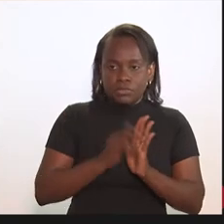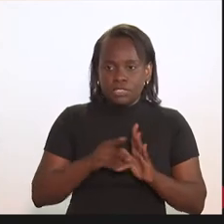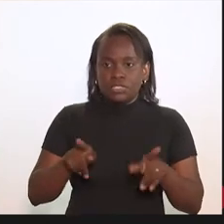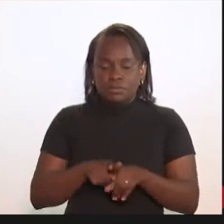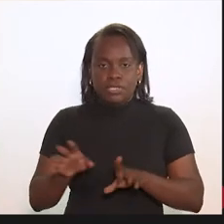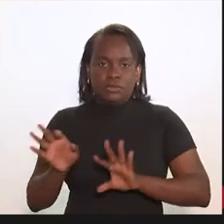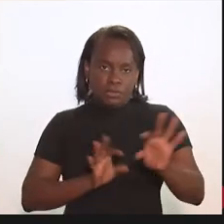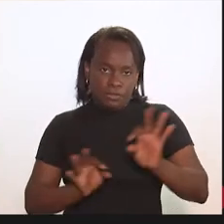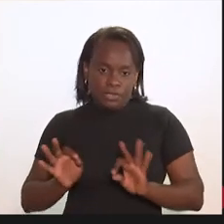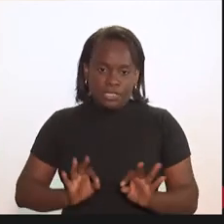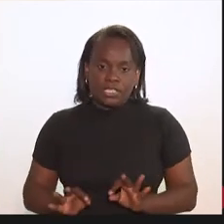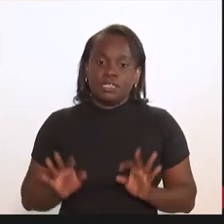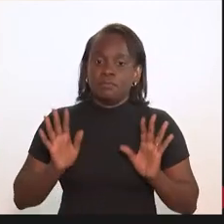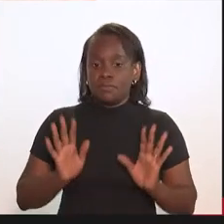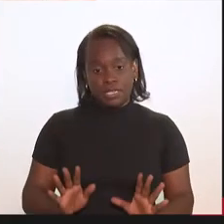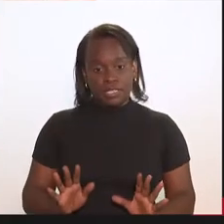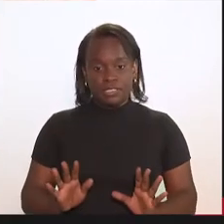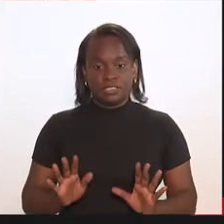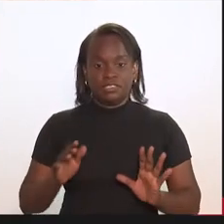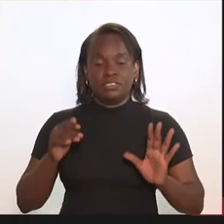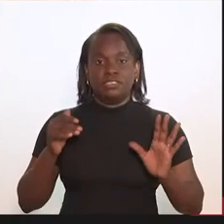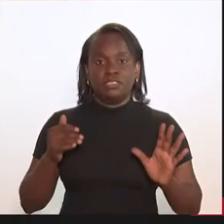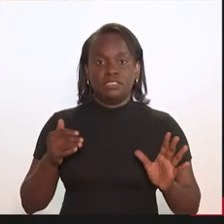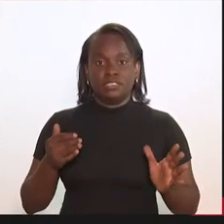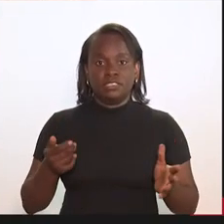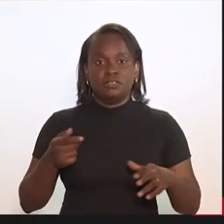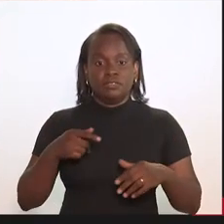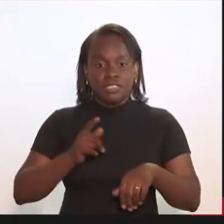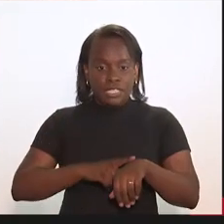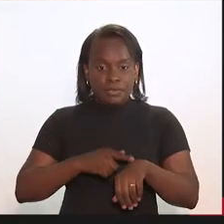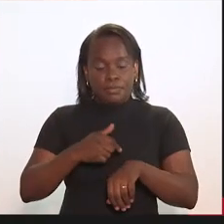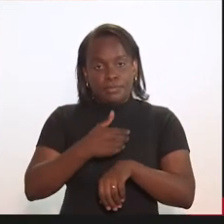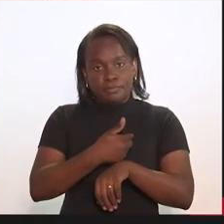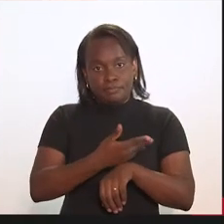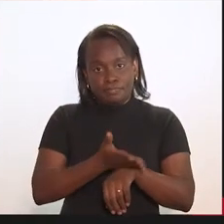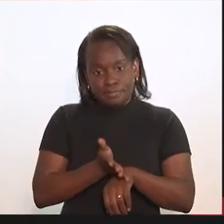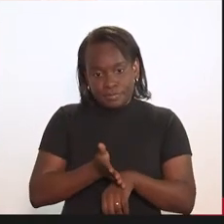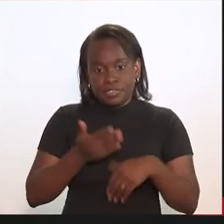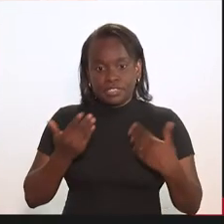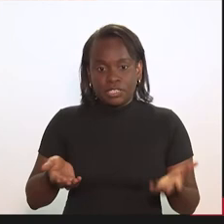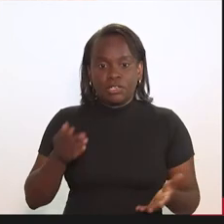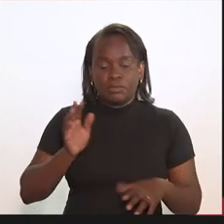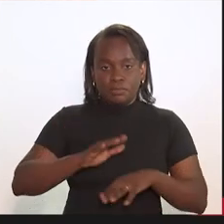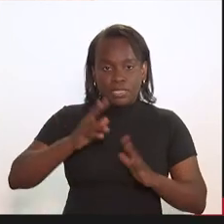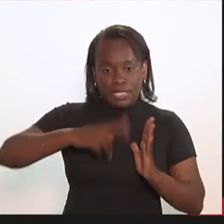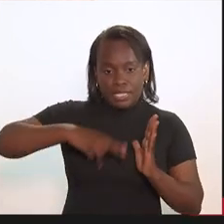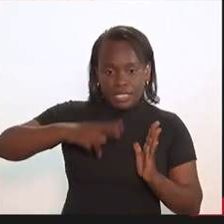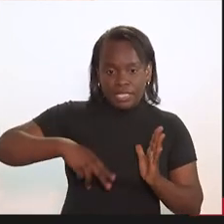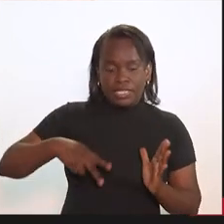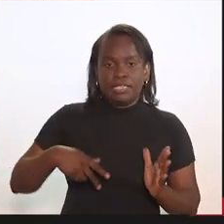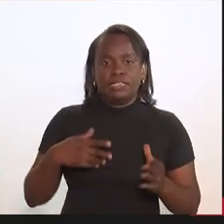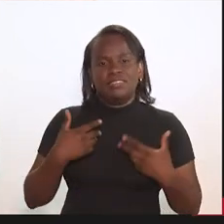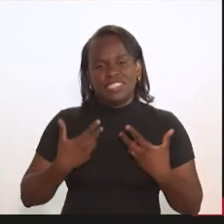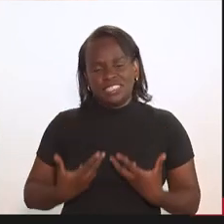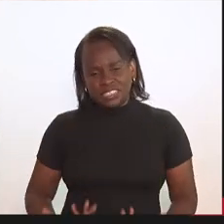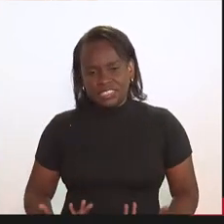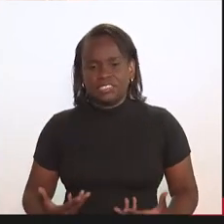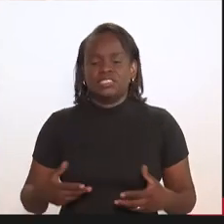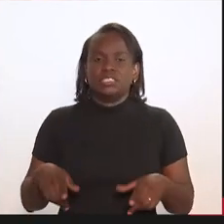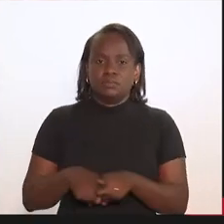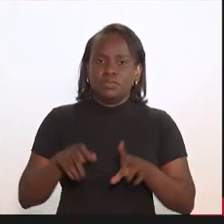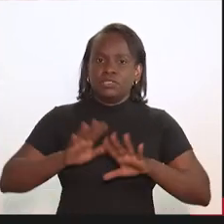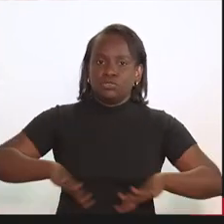porque eu também tinha preparado, mas por conta do avançar da hora, eu acho que a sua leitura vai ficar um pouco